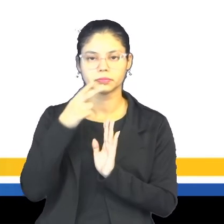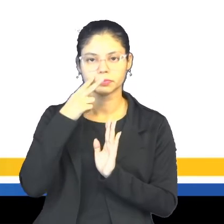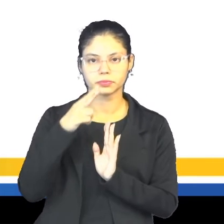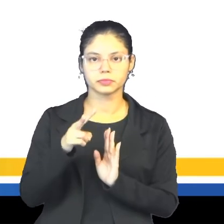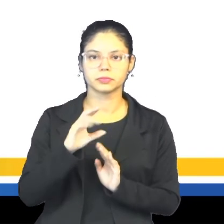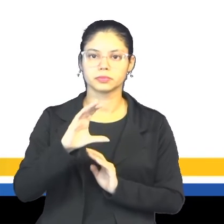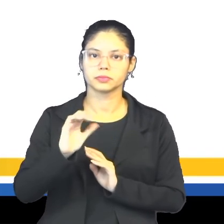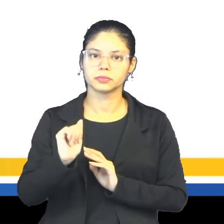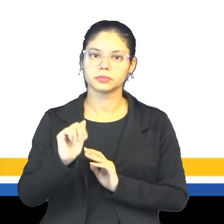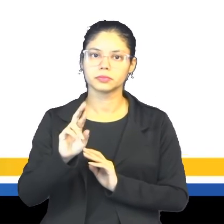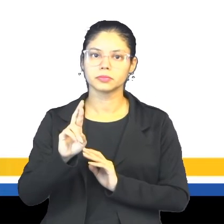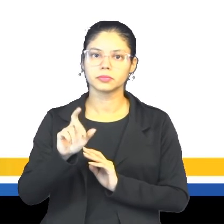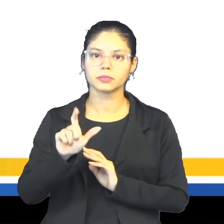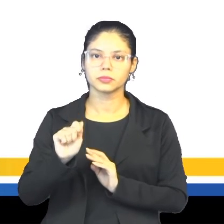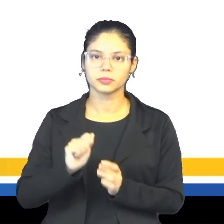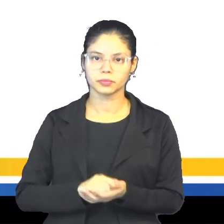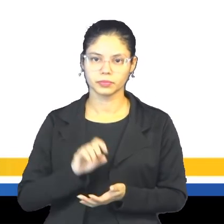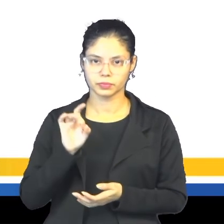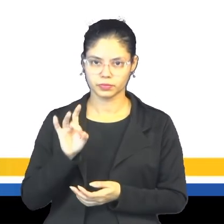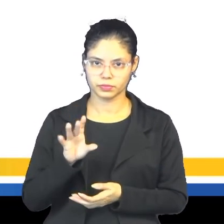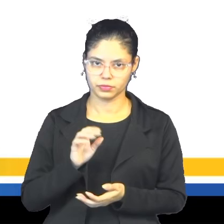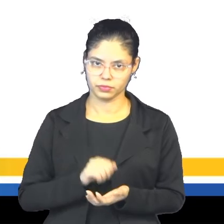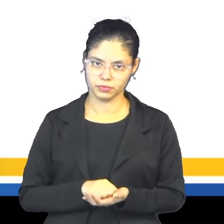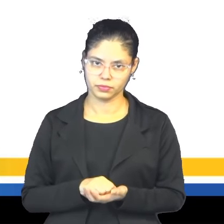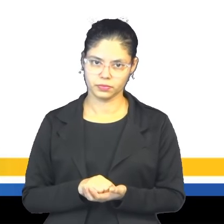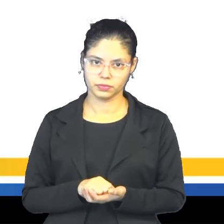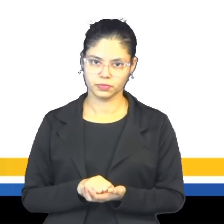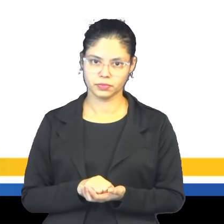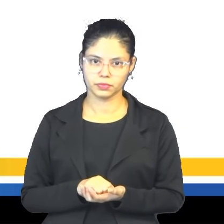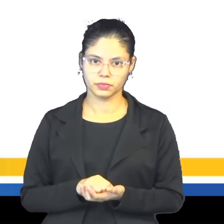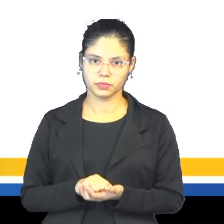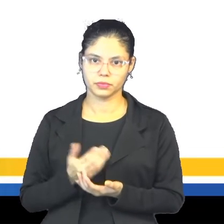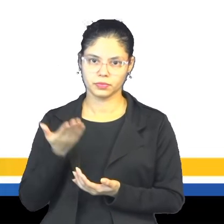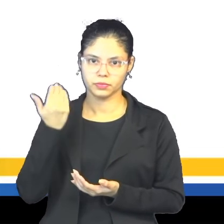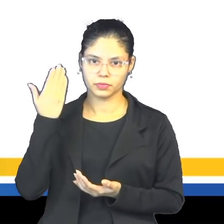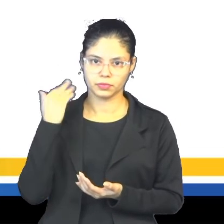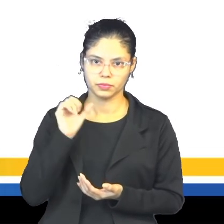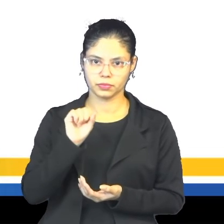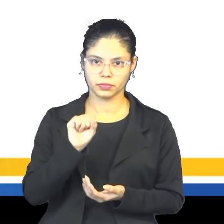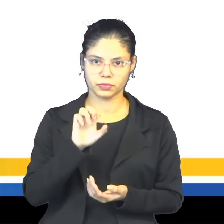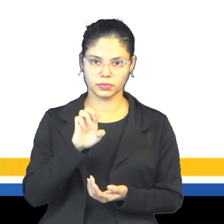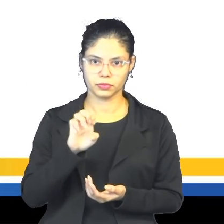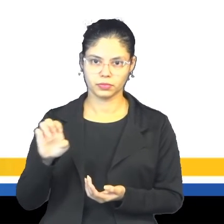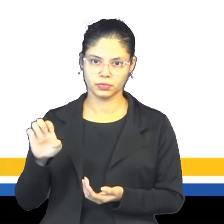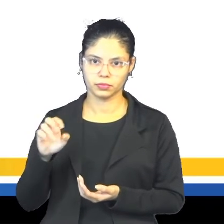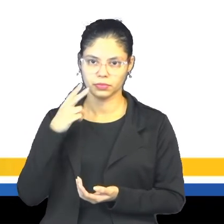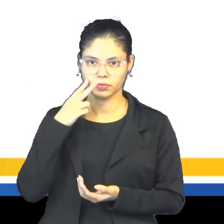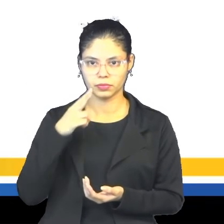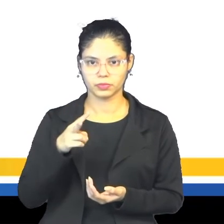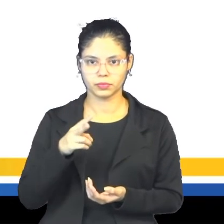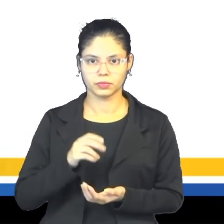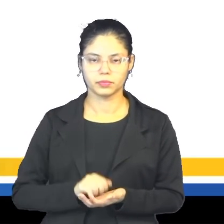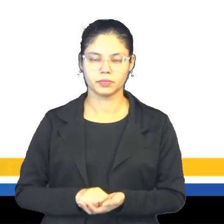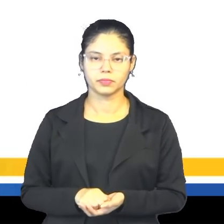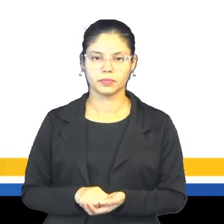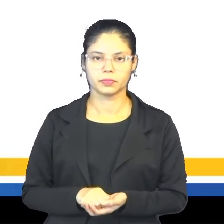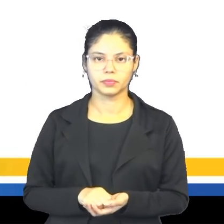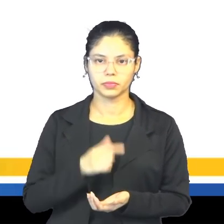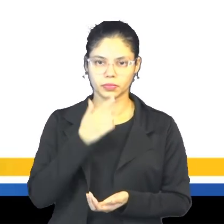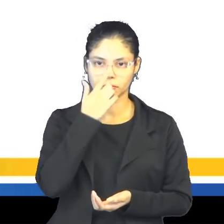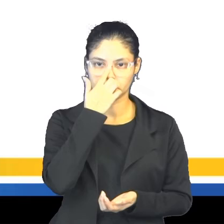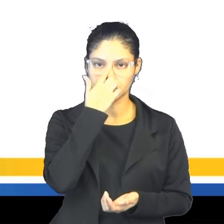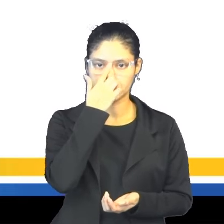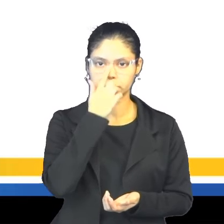a Carla ontem. E só nós temos ali o passado do verbo see, que significa ver, né. Ver,